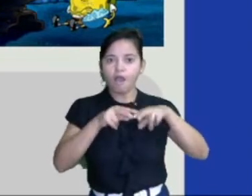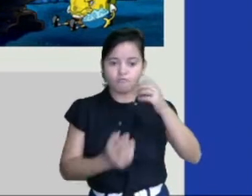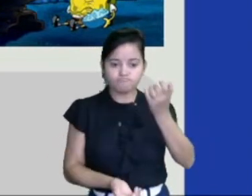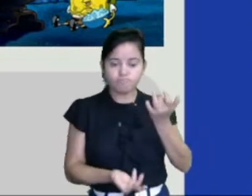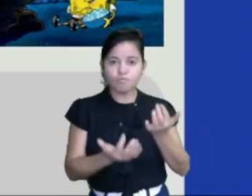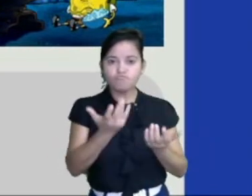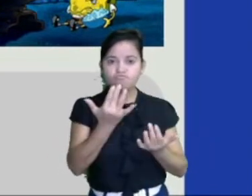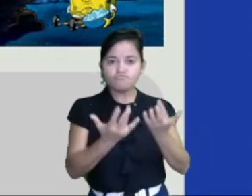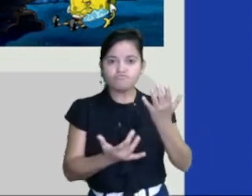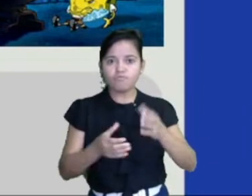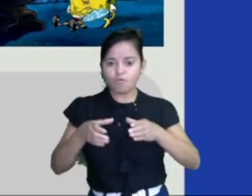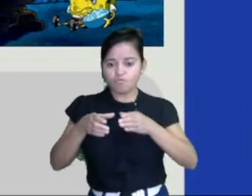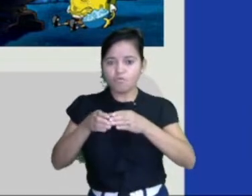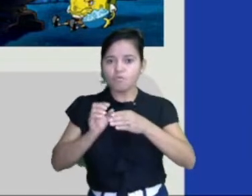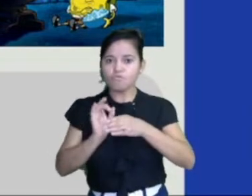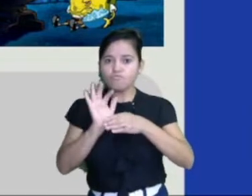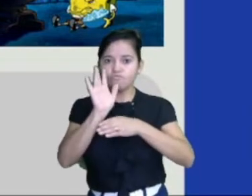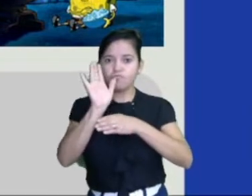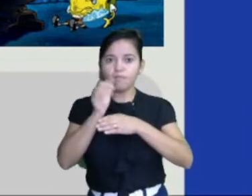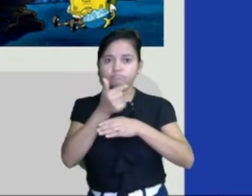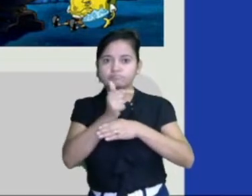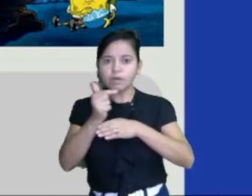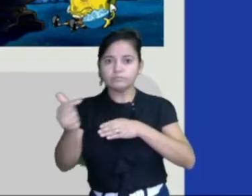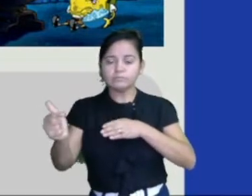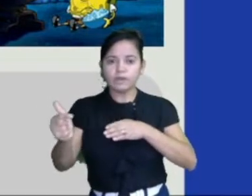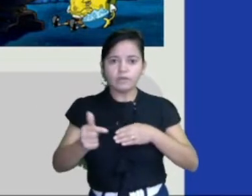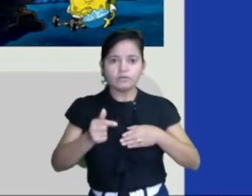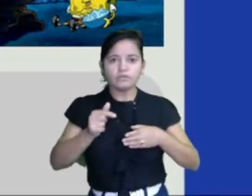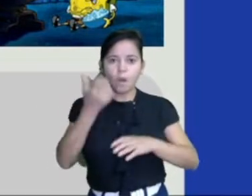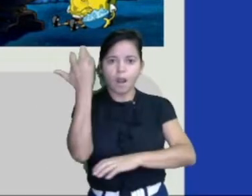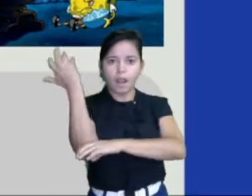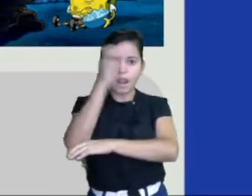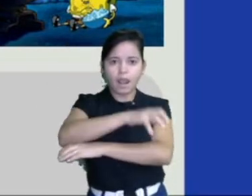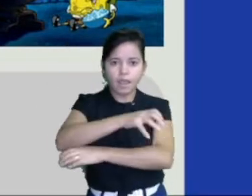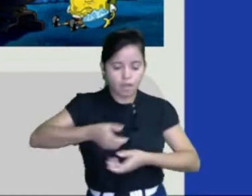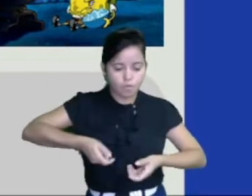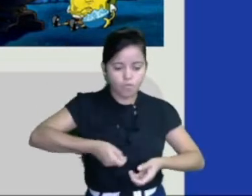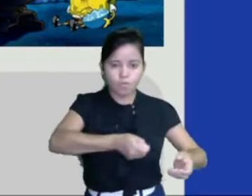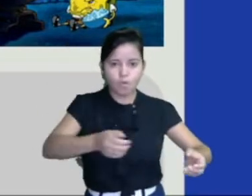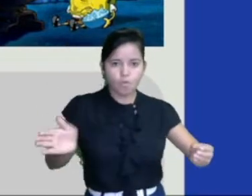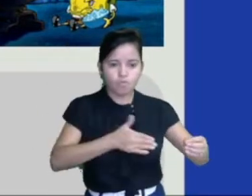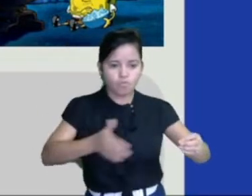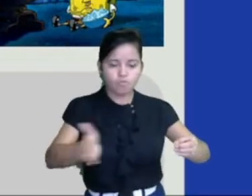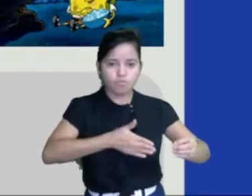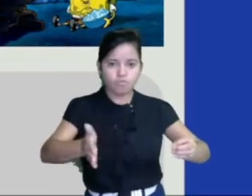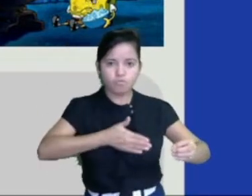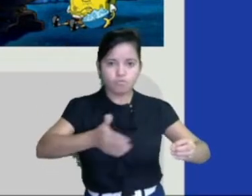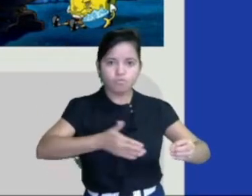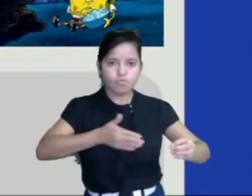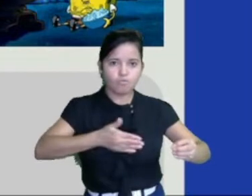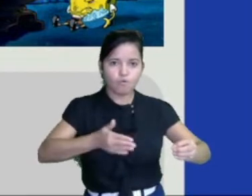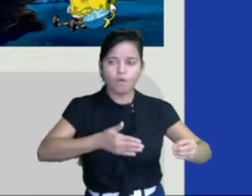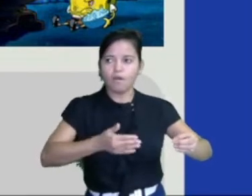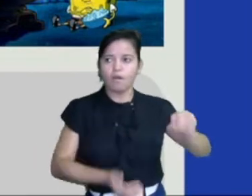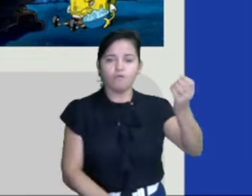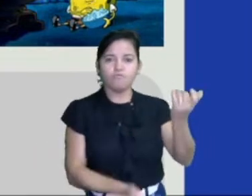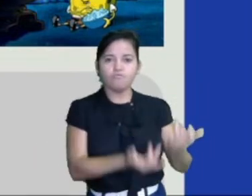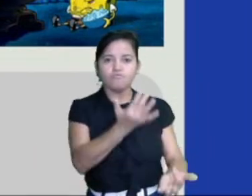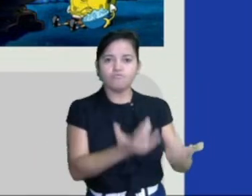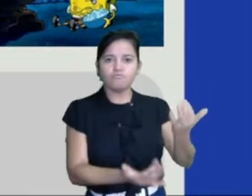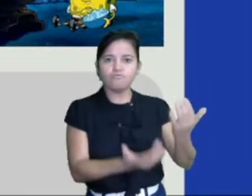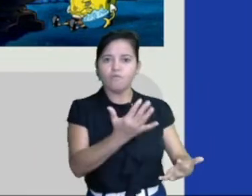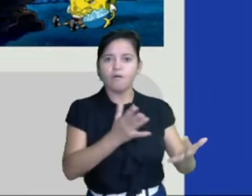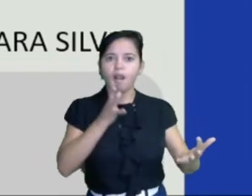gás, apenas com algumas madeiras. O fogo ficava aceso por um longo